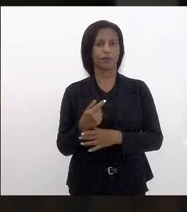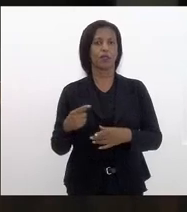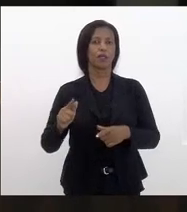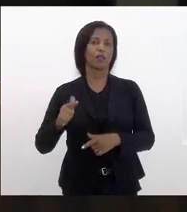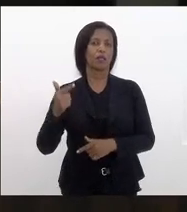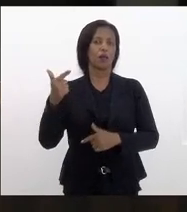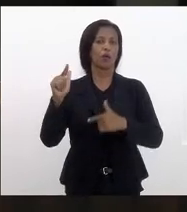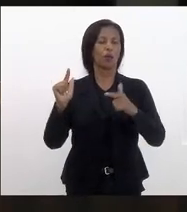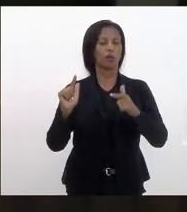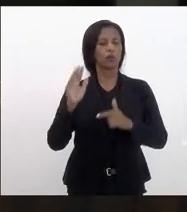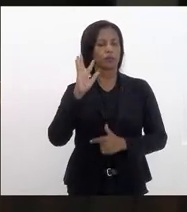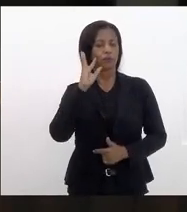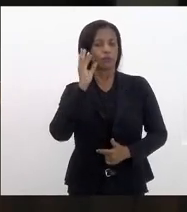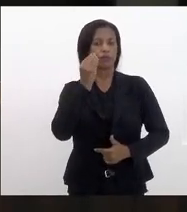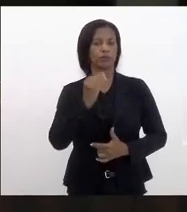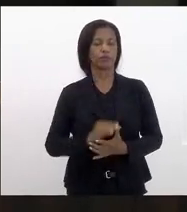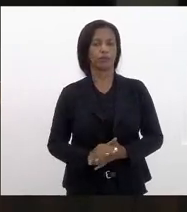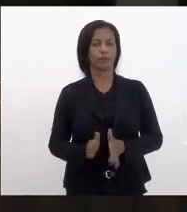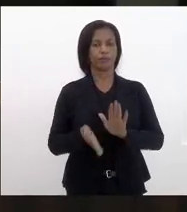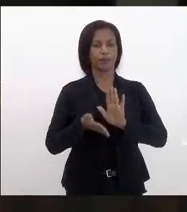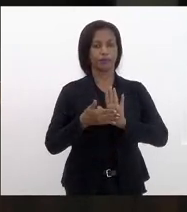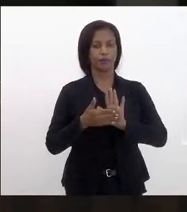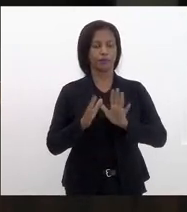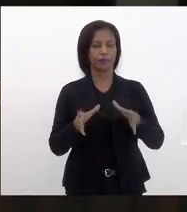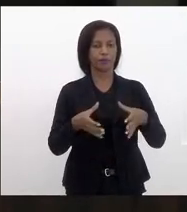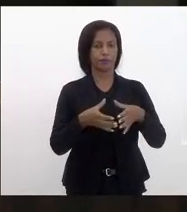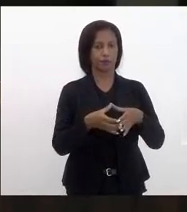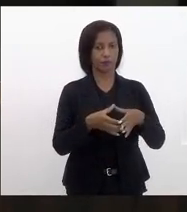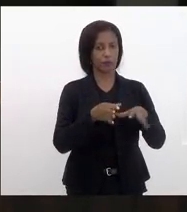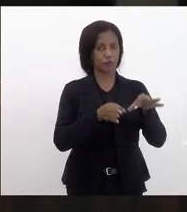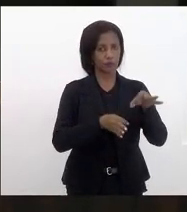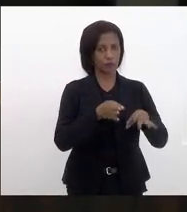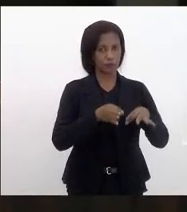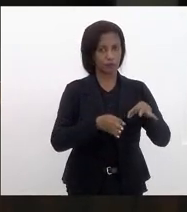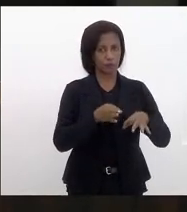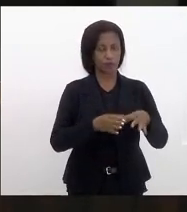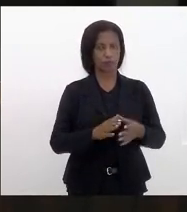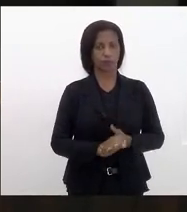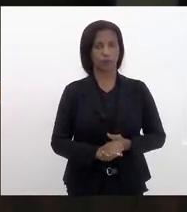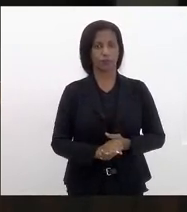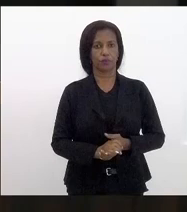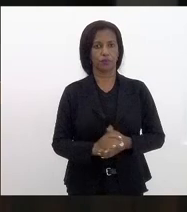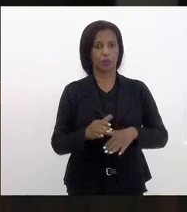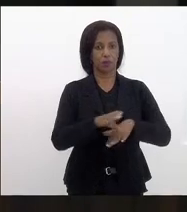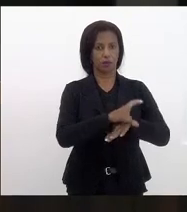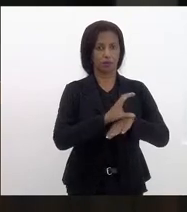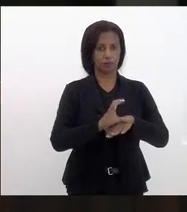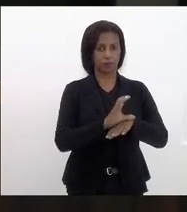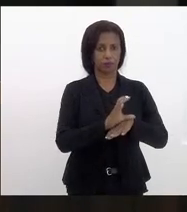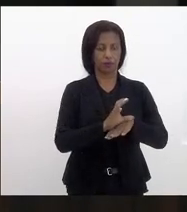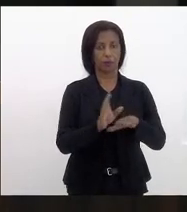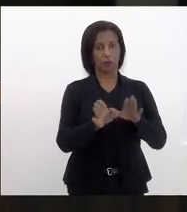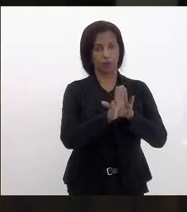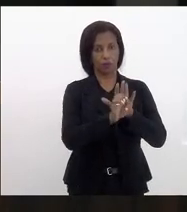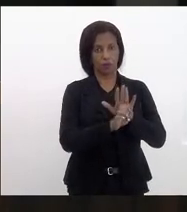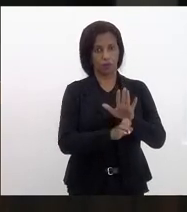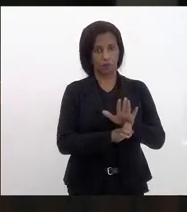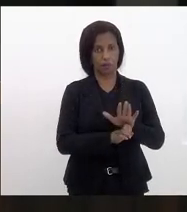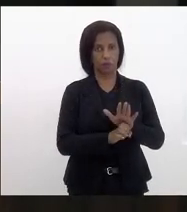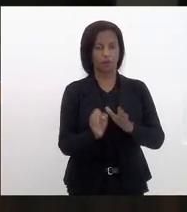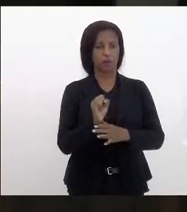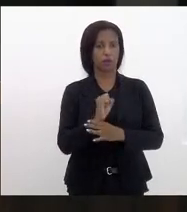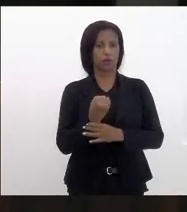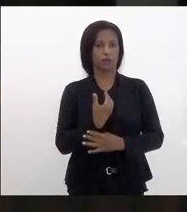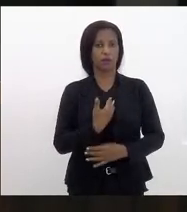da outras providências. Pareceres das comissões de Constituição e Justiça pela constitucionalidade, com emendas de segurança